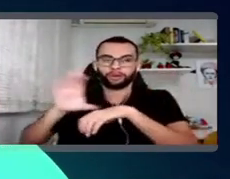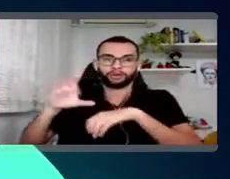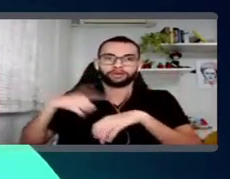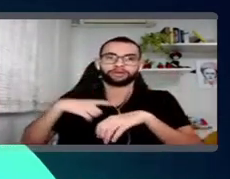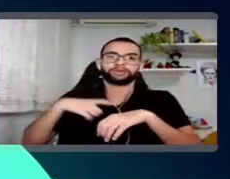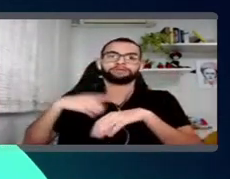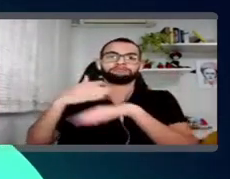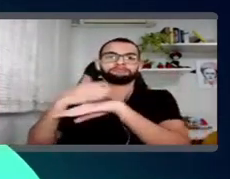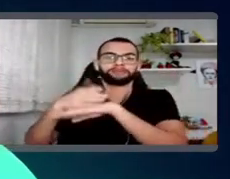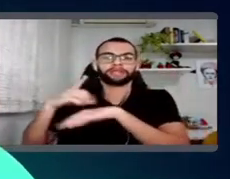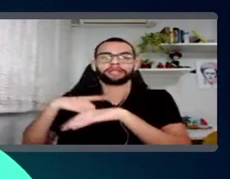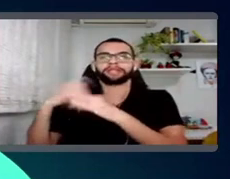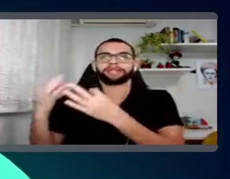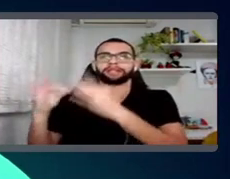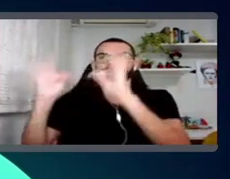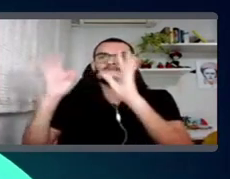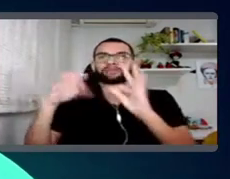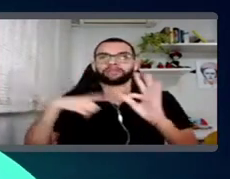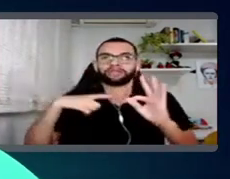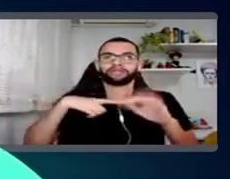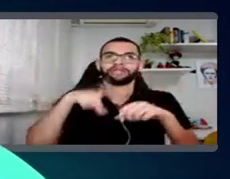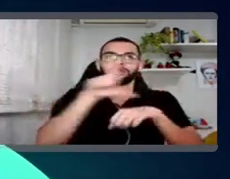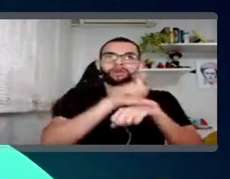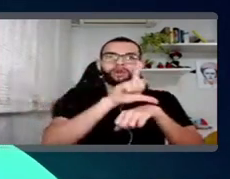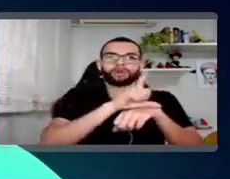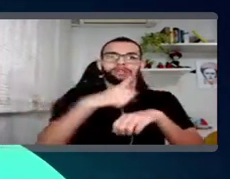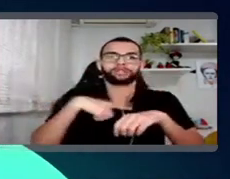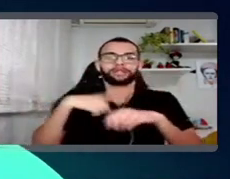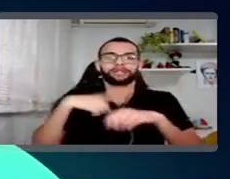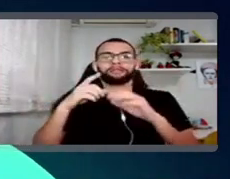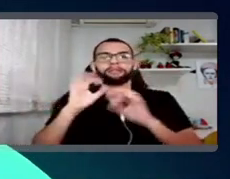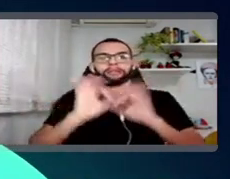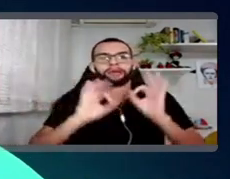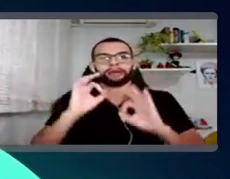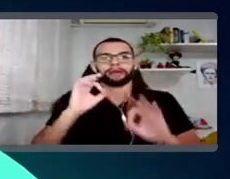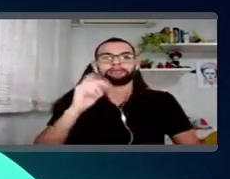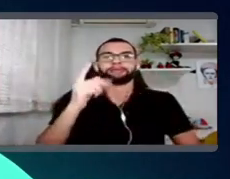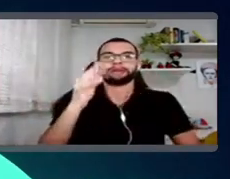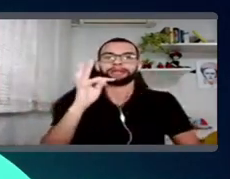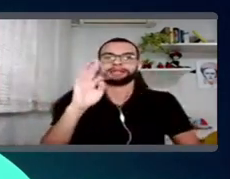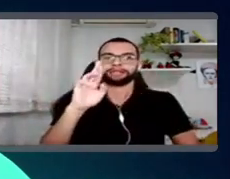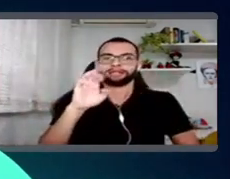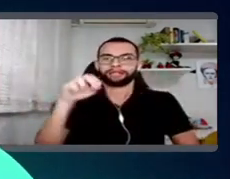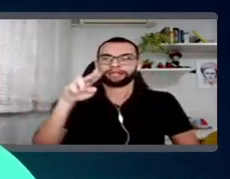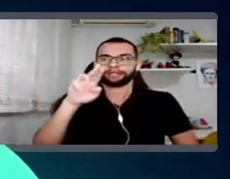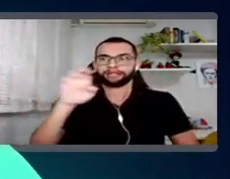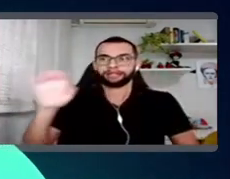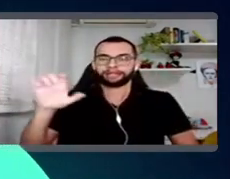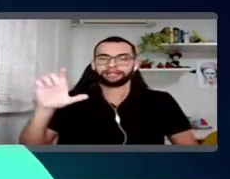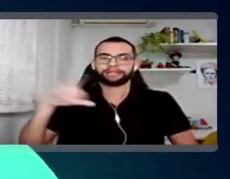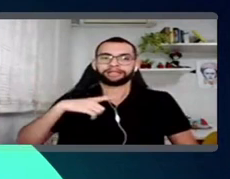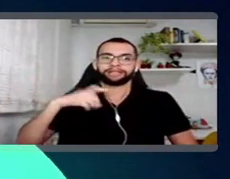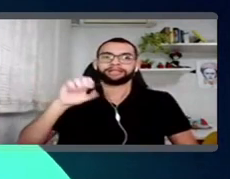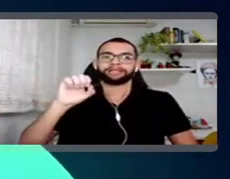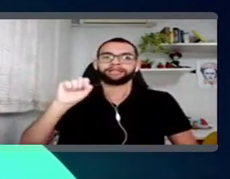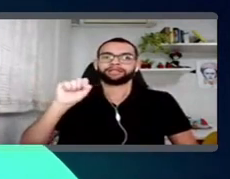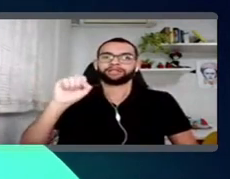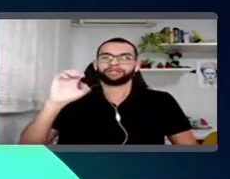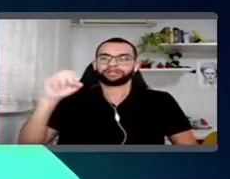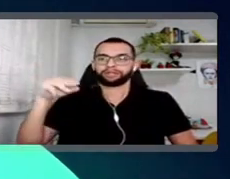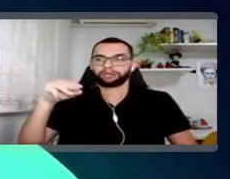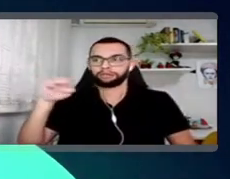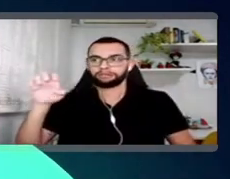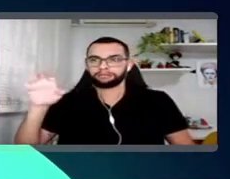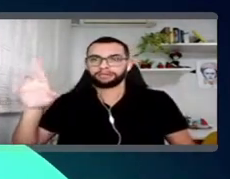em tecnologia, estágio focado em loja, programa treininho, programa summer, né? Então, deixo o convite aí para vocês seguirem a gente no Instagram